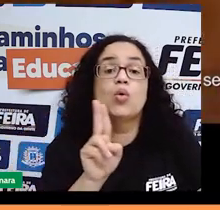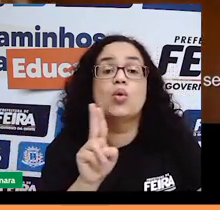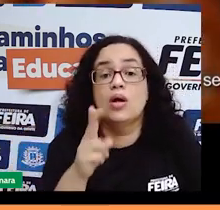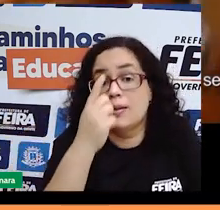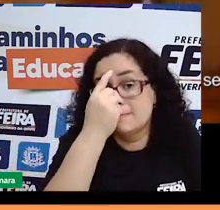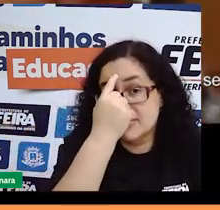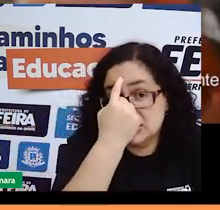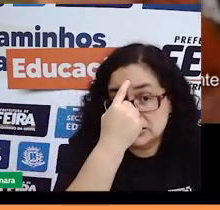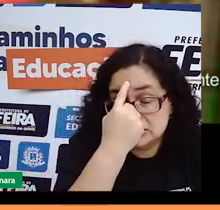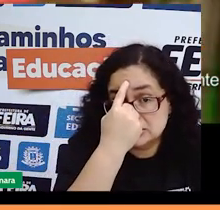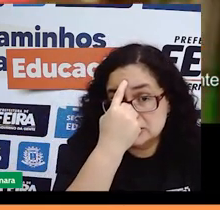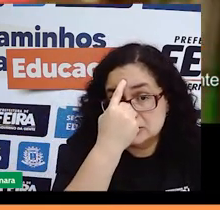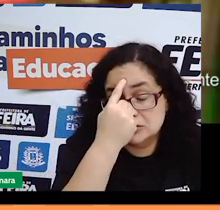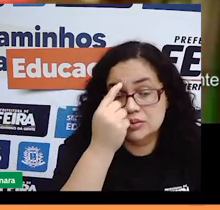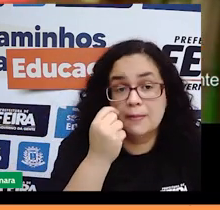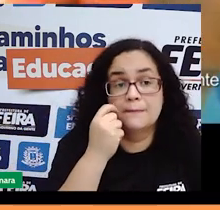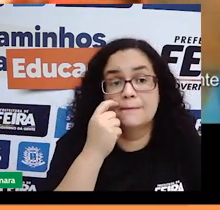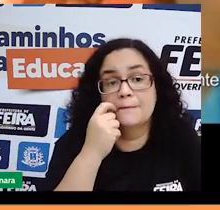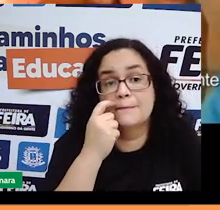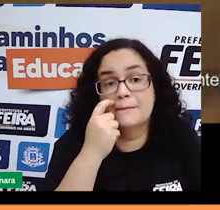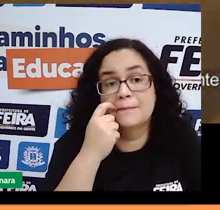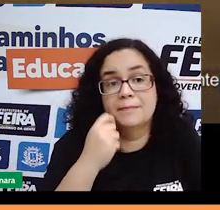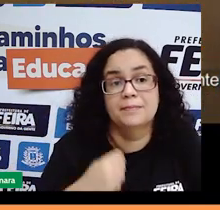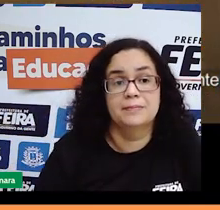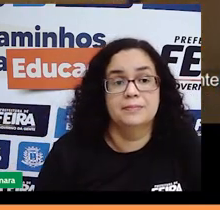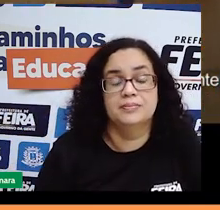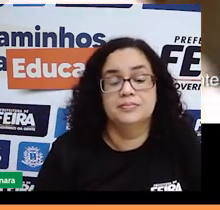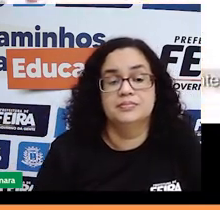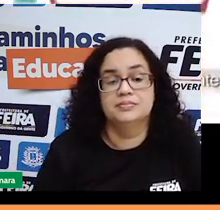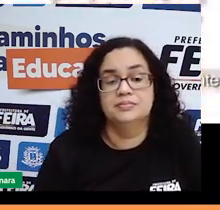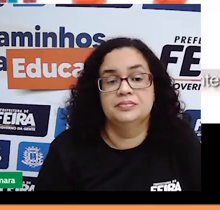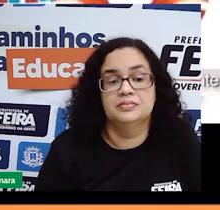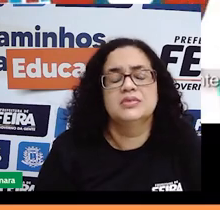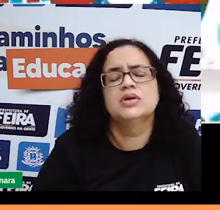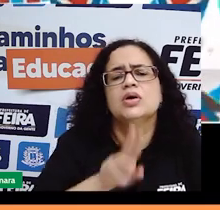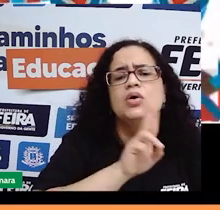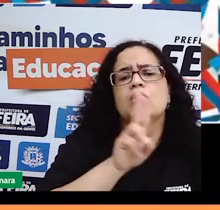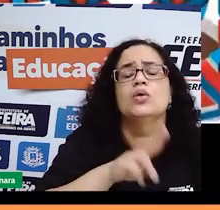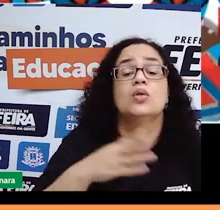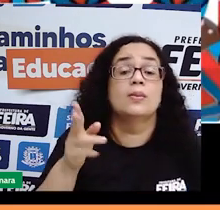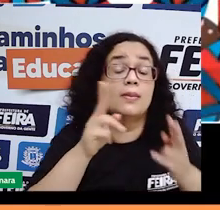e você colocou. Aquilo que a gente não conhece a gente vai dar um nome. Nós somos povos.